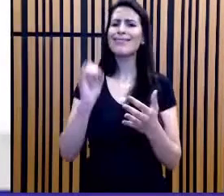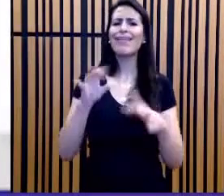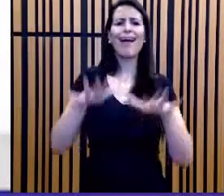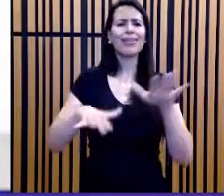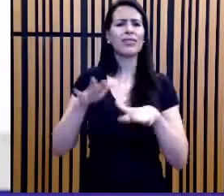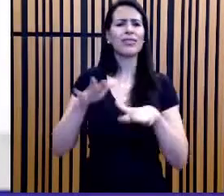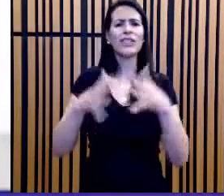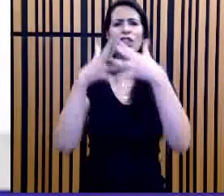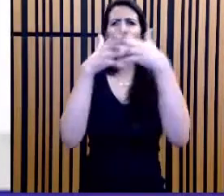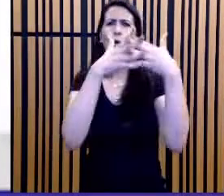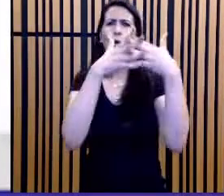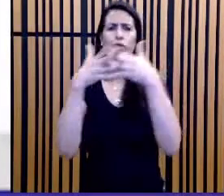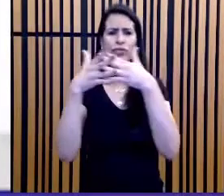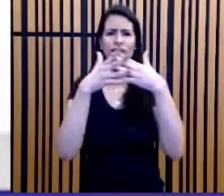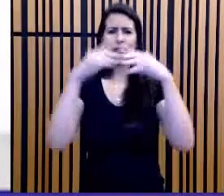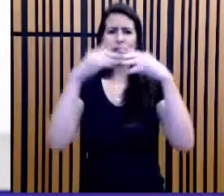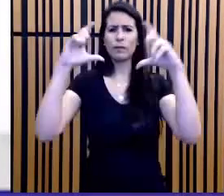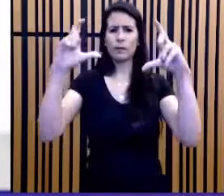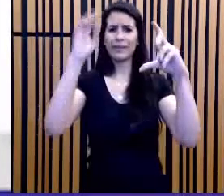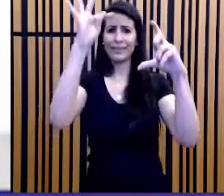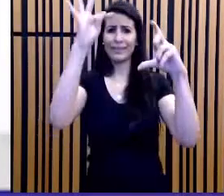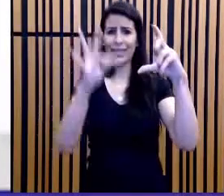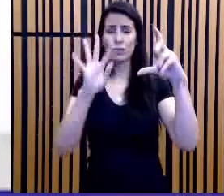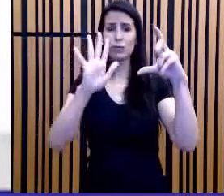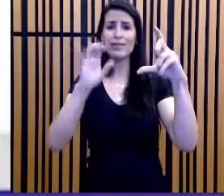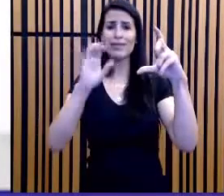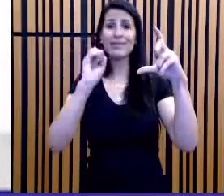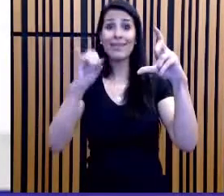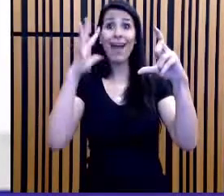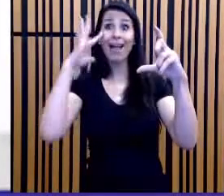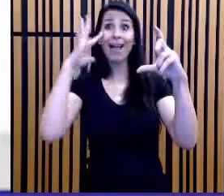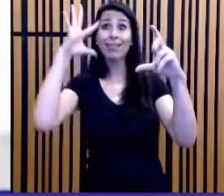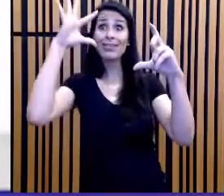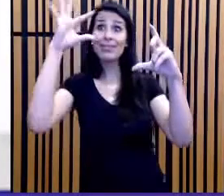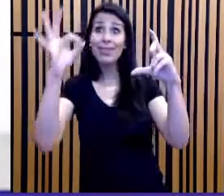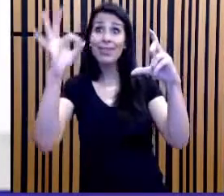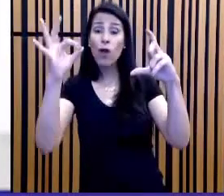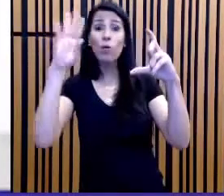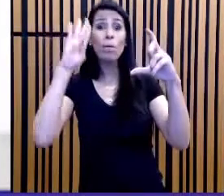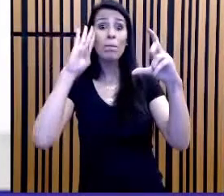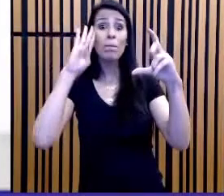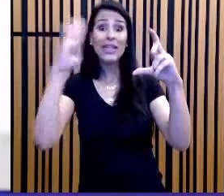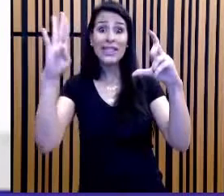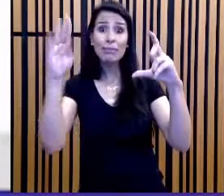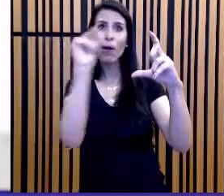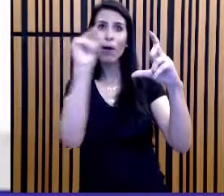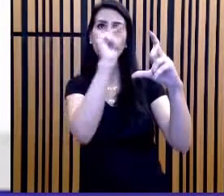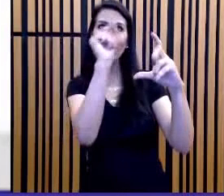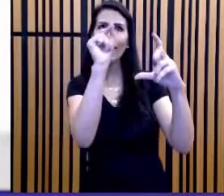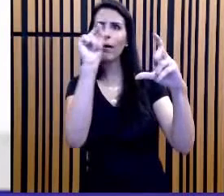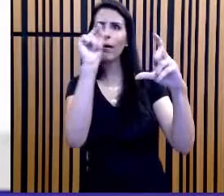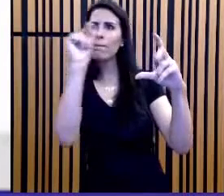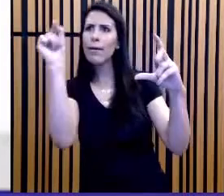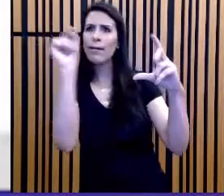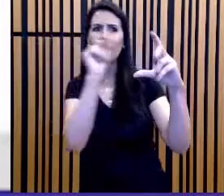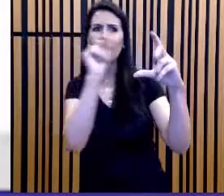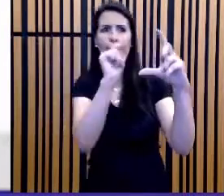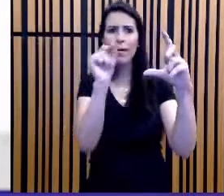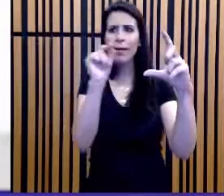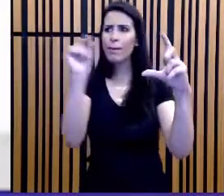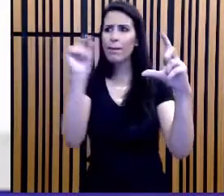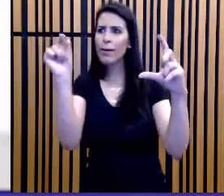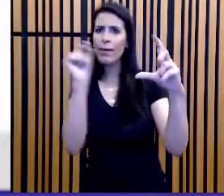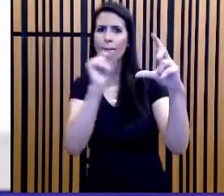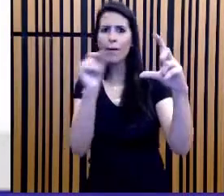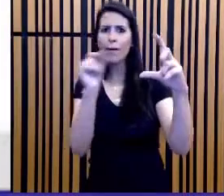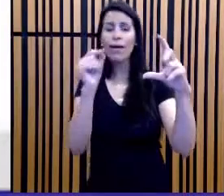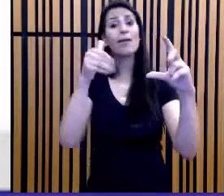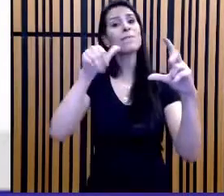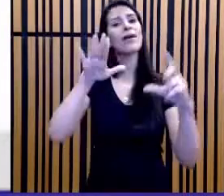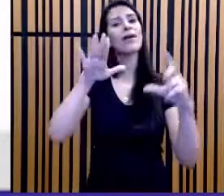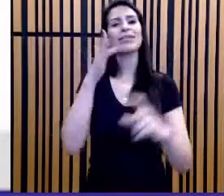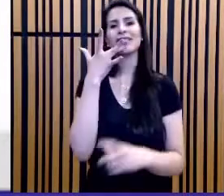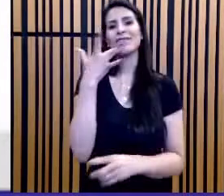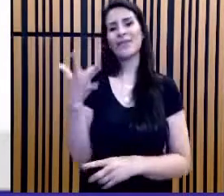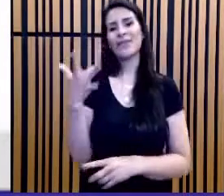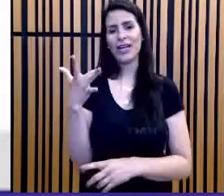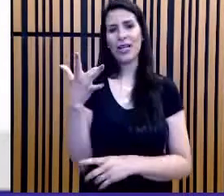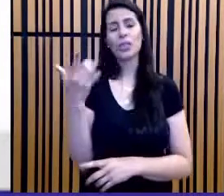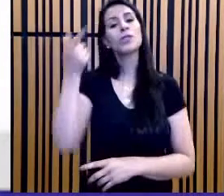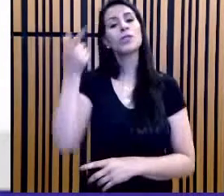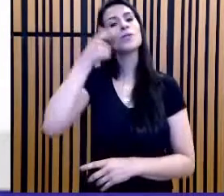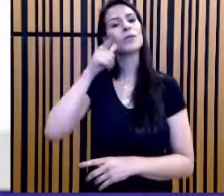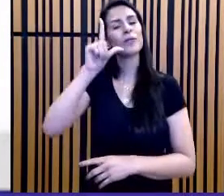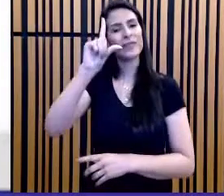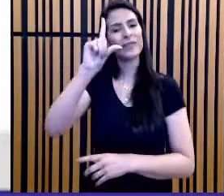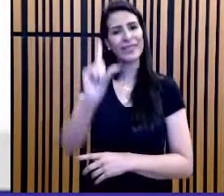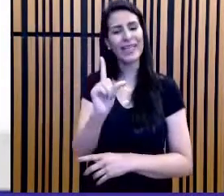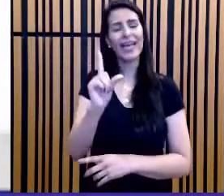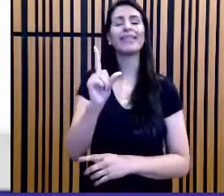relevantes ou potencialmente relevantes, fica mais fácil da gente participar da história, da gente se colocar como personagem ativo,